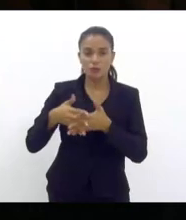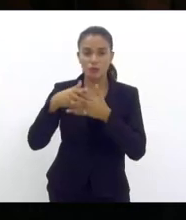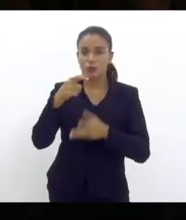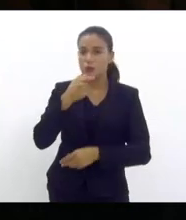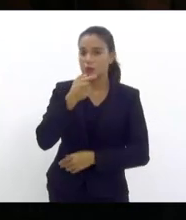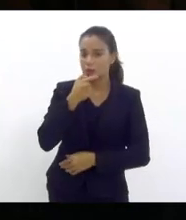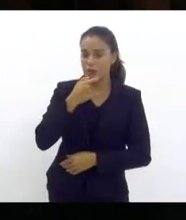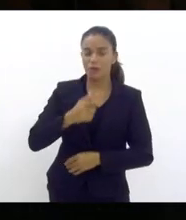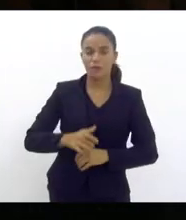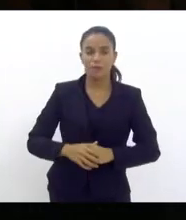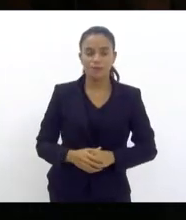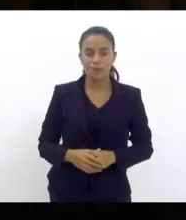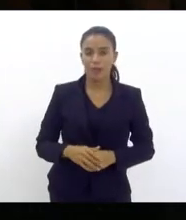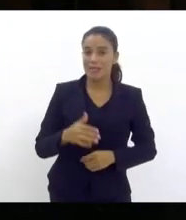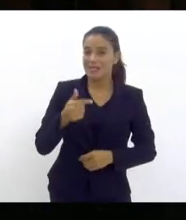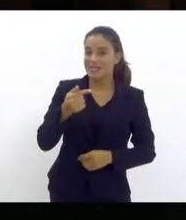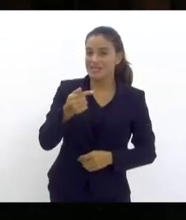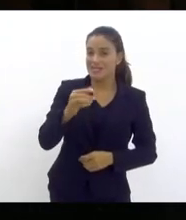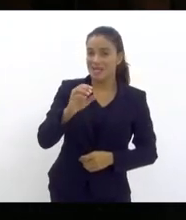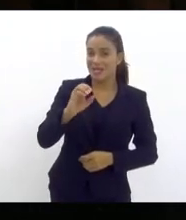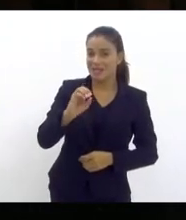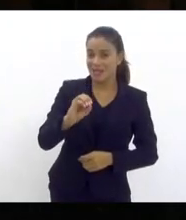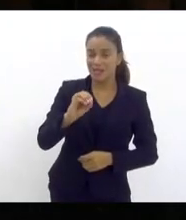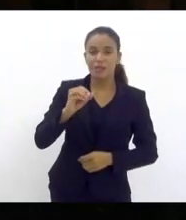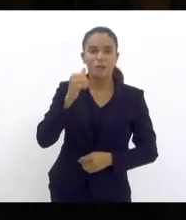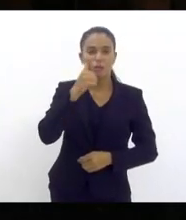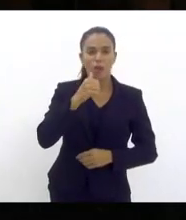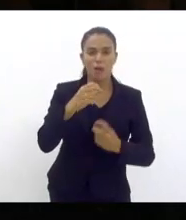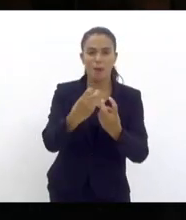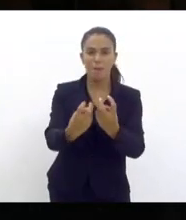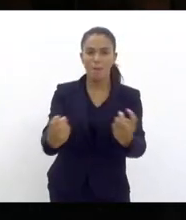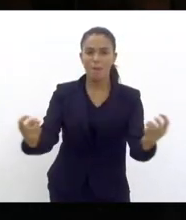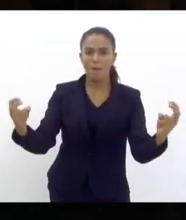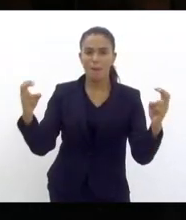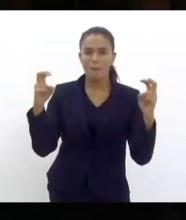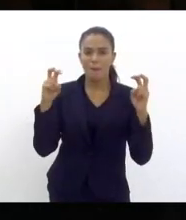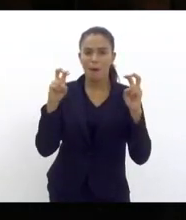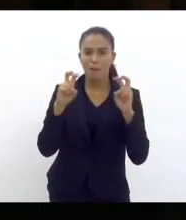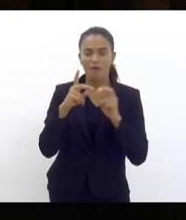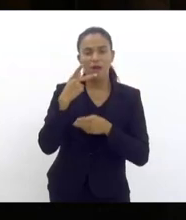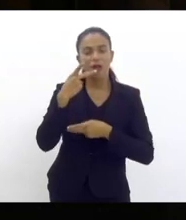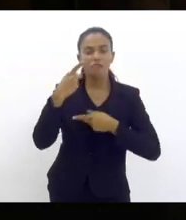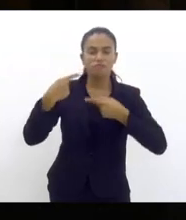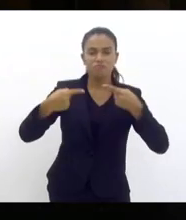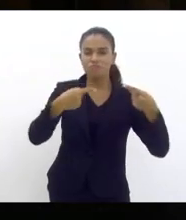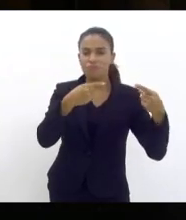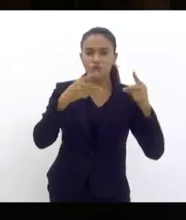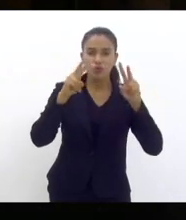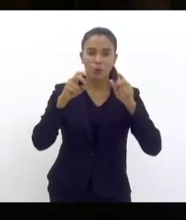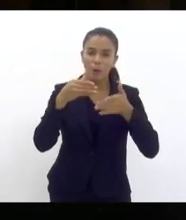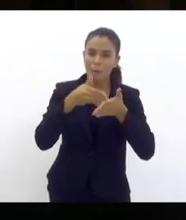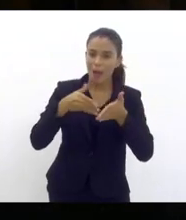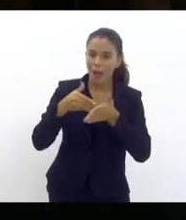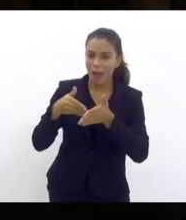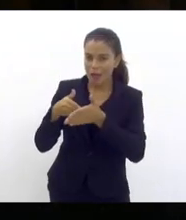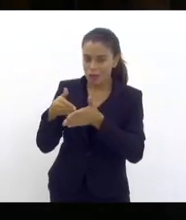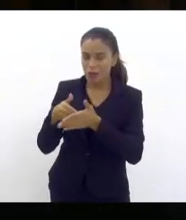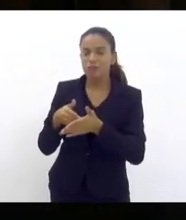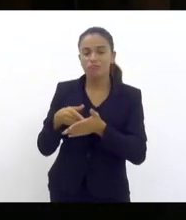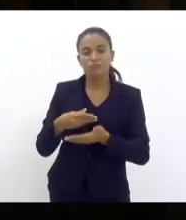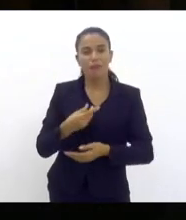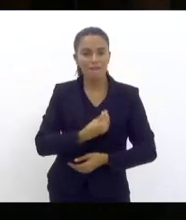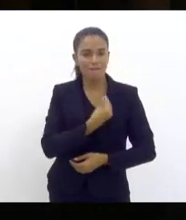Estávamos ali com 70 mulheres para falar dos impactos vividos cotidianamente diante